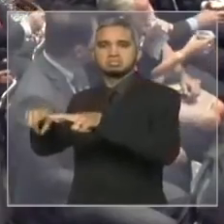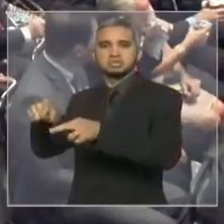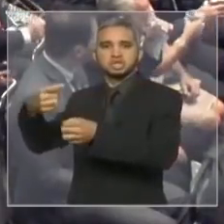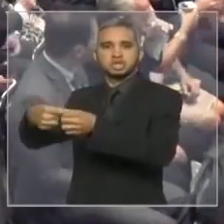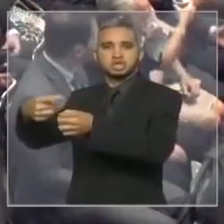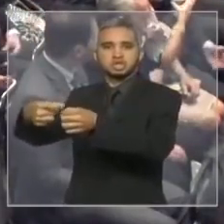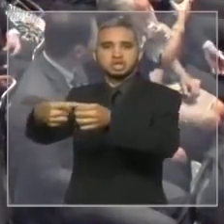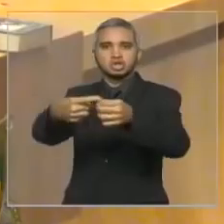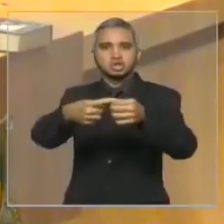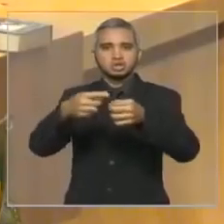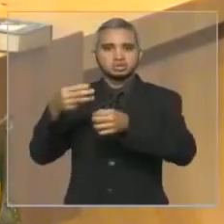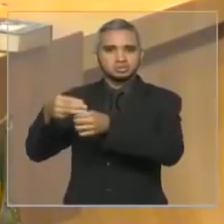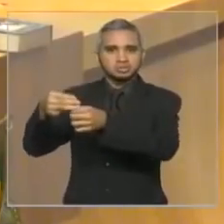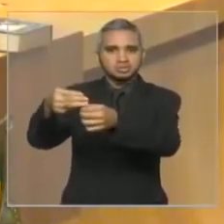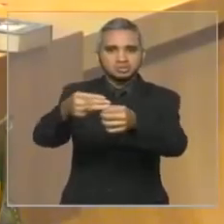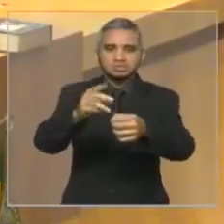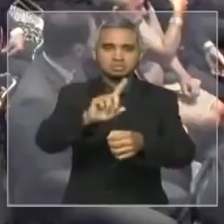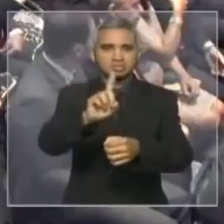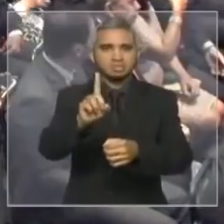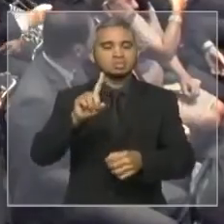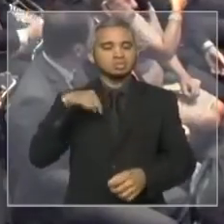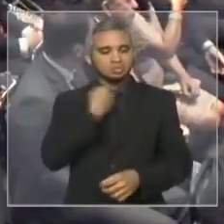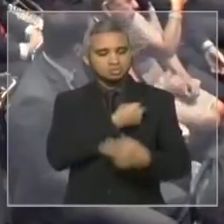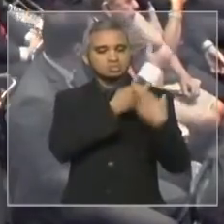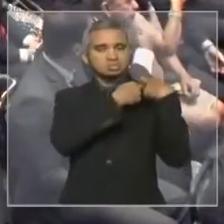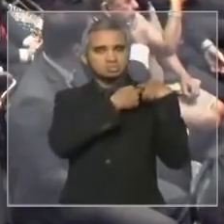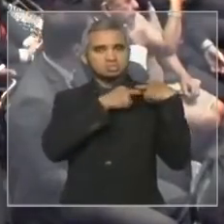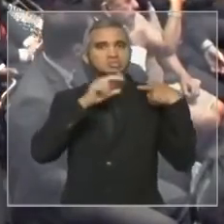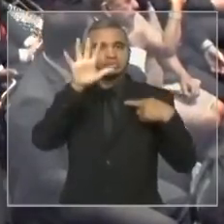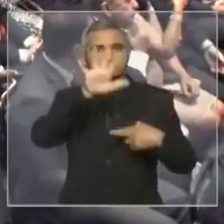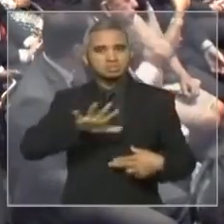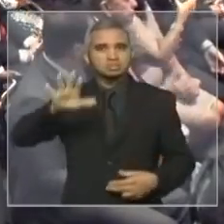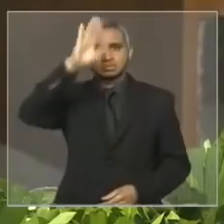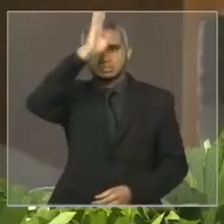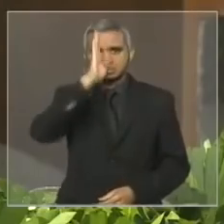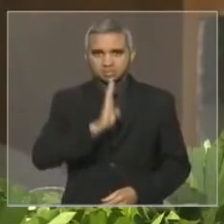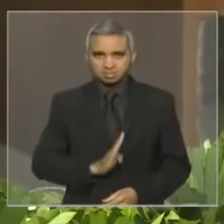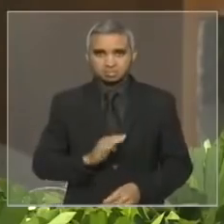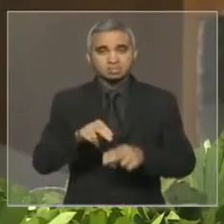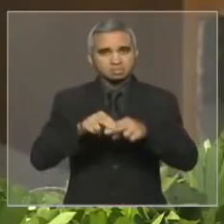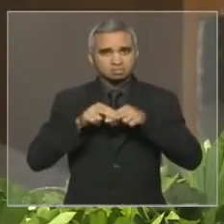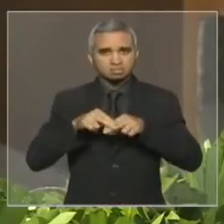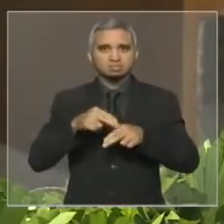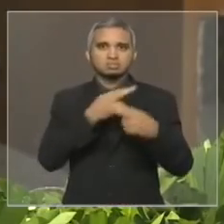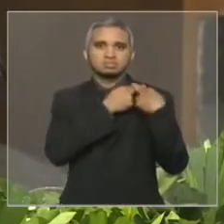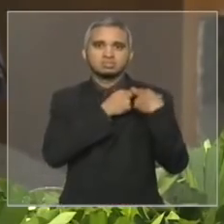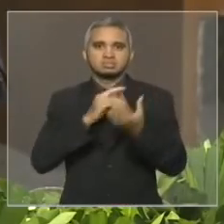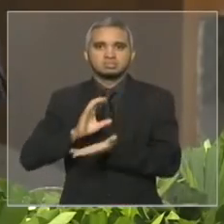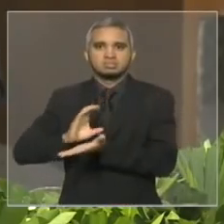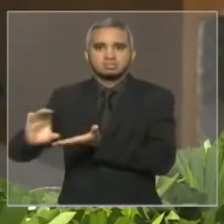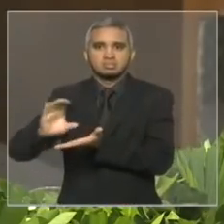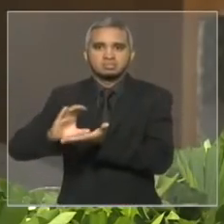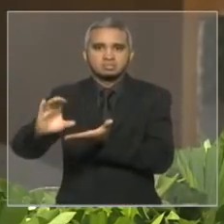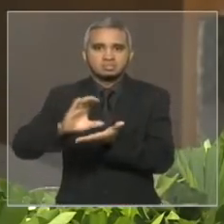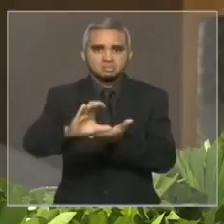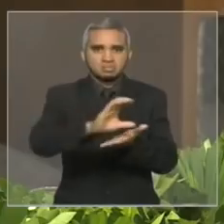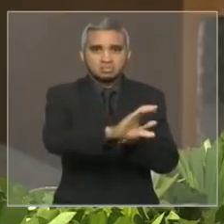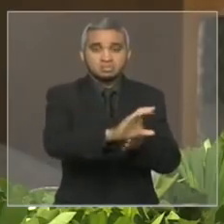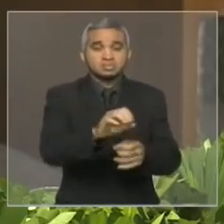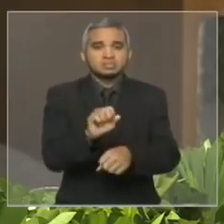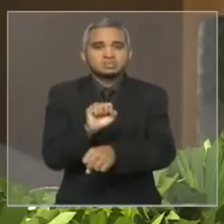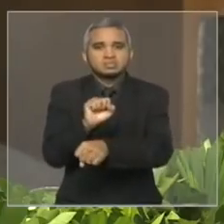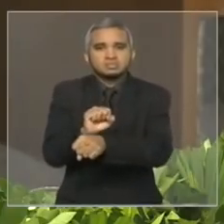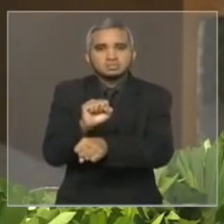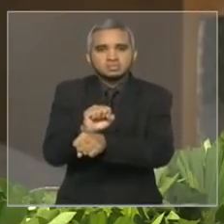nos juntemos para o atingimento dessa meta espero que o novo governo federal compreenda